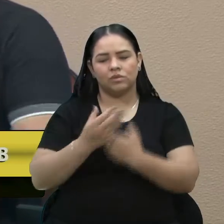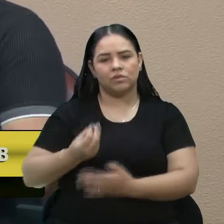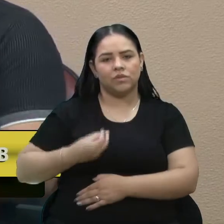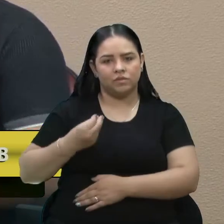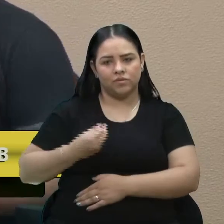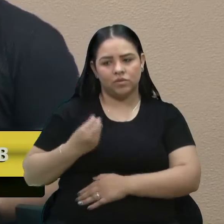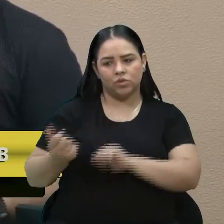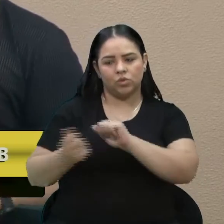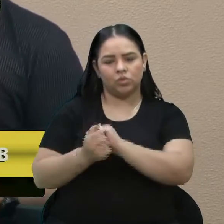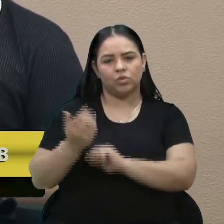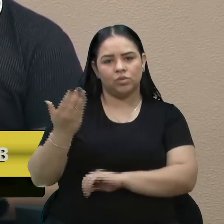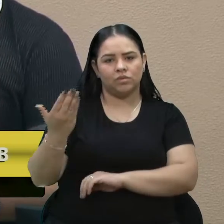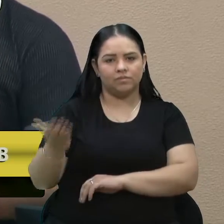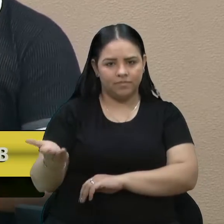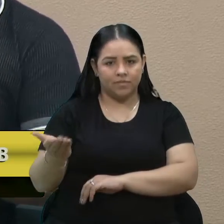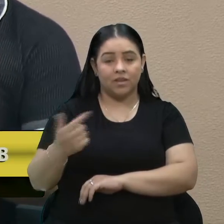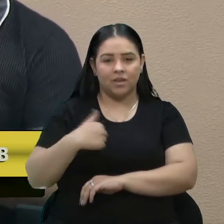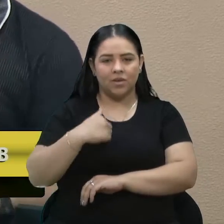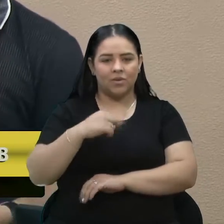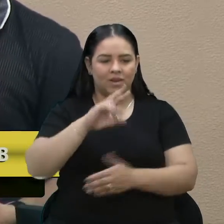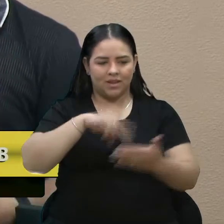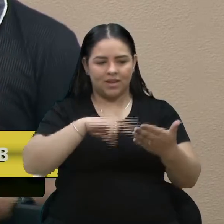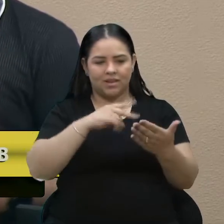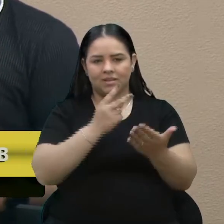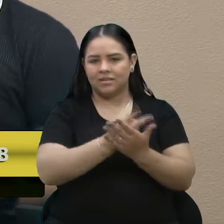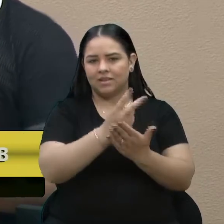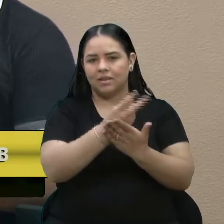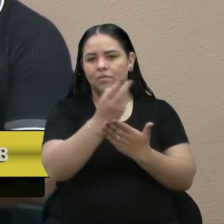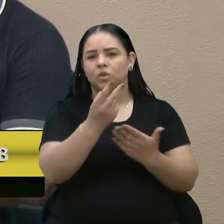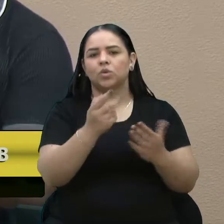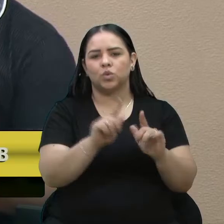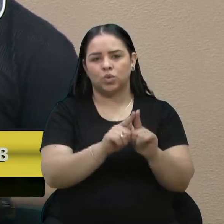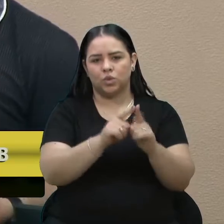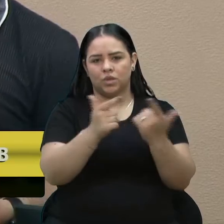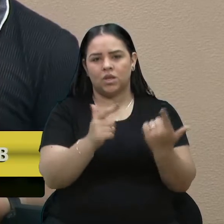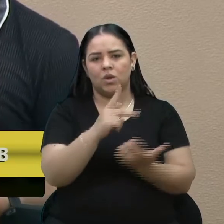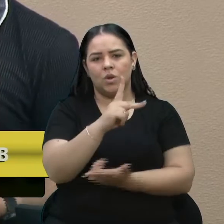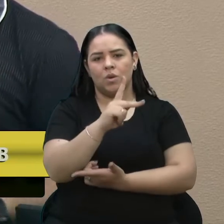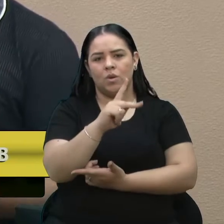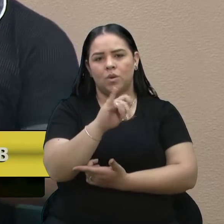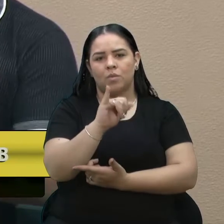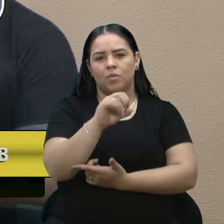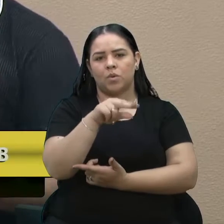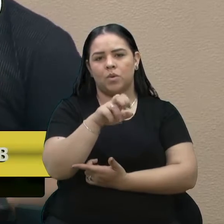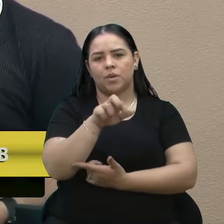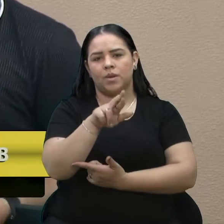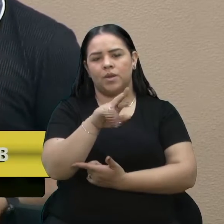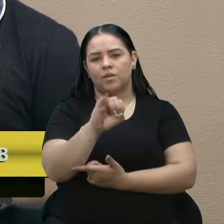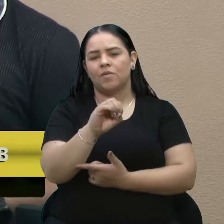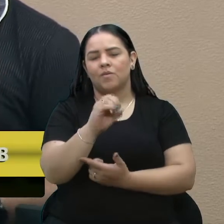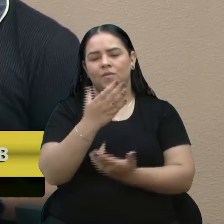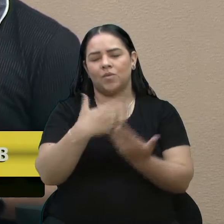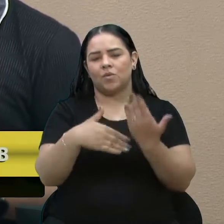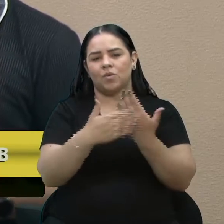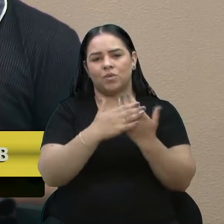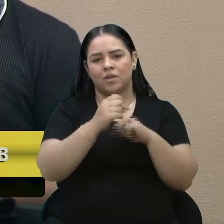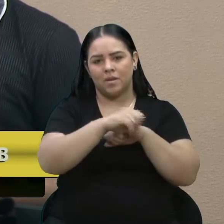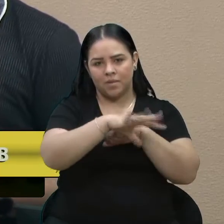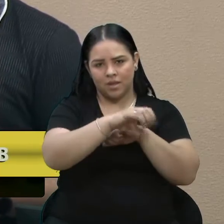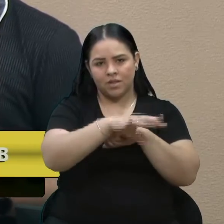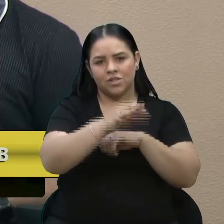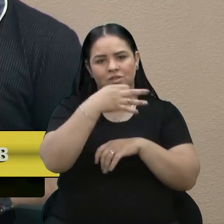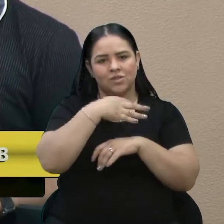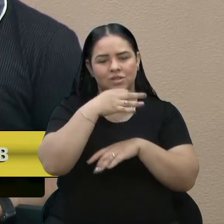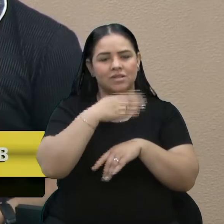ou lia as crônicas dele no Jornal Pioneiro, no Jornal o Tempo Todo, em vários veículos de imprensa de Caxias, sabe o quanto o Dudu era um cara